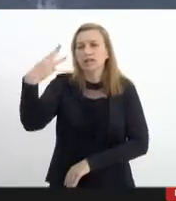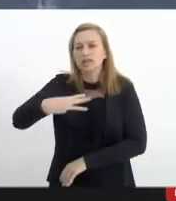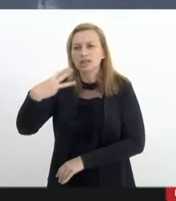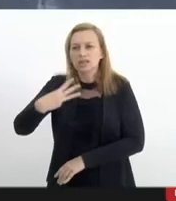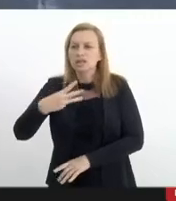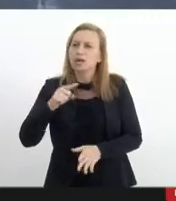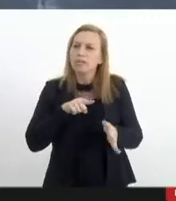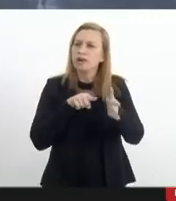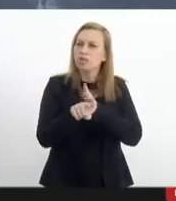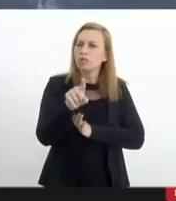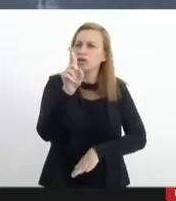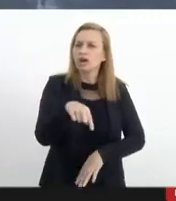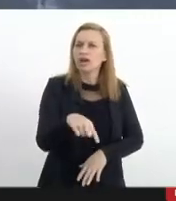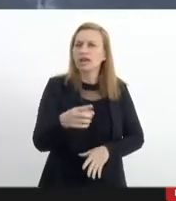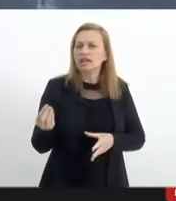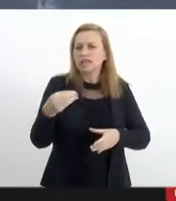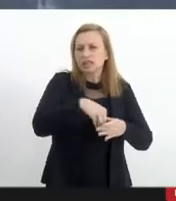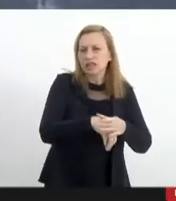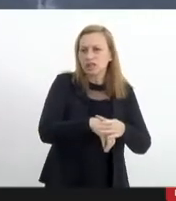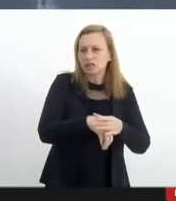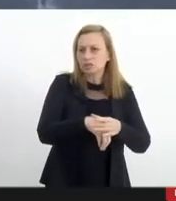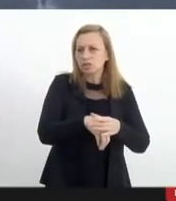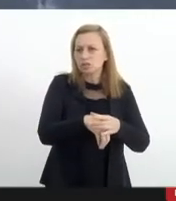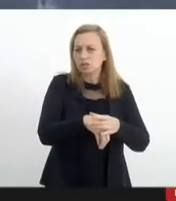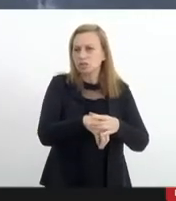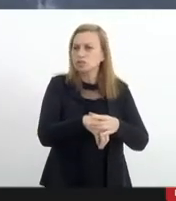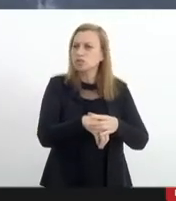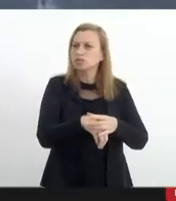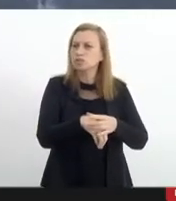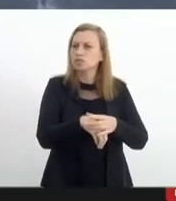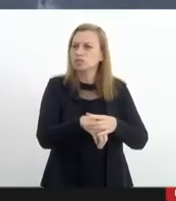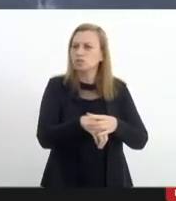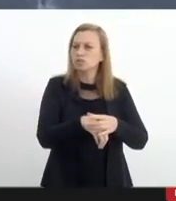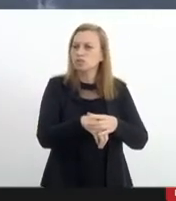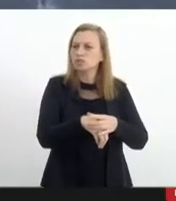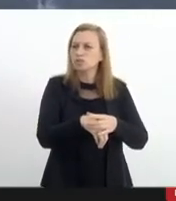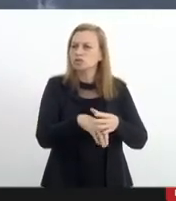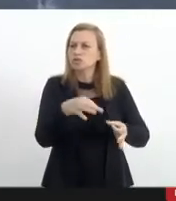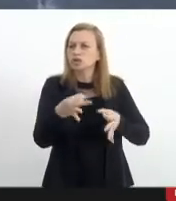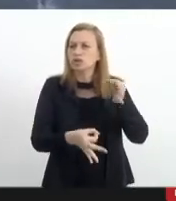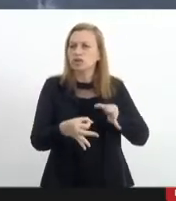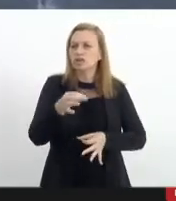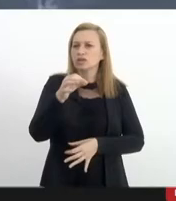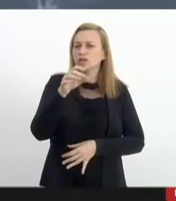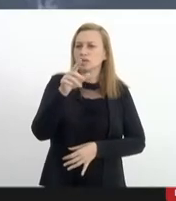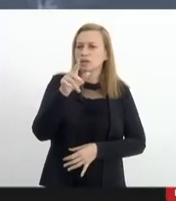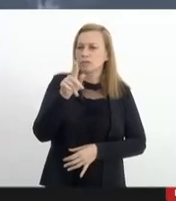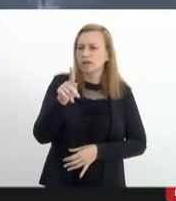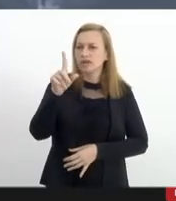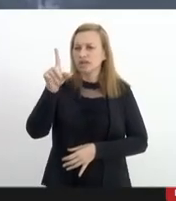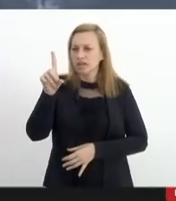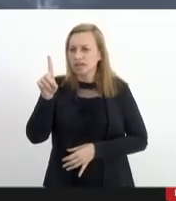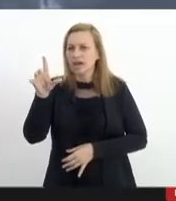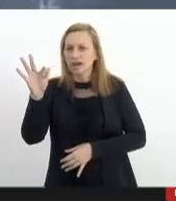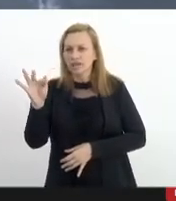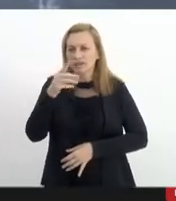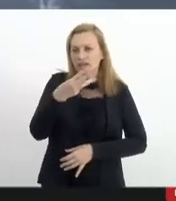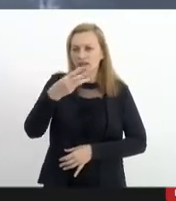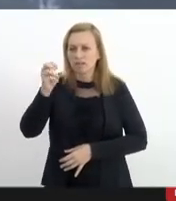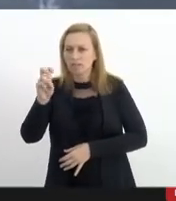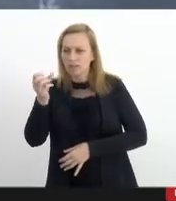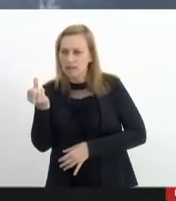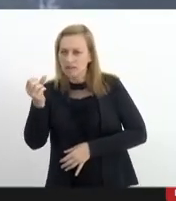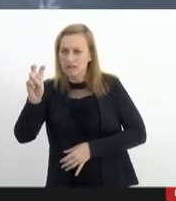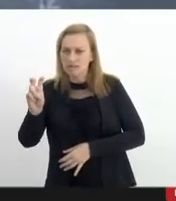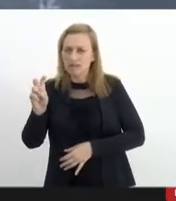é dentro do bojo ainda do julgamento da DPF 635 há uma decisão